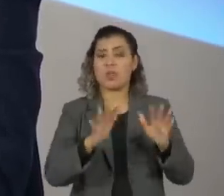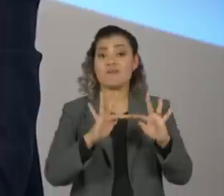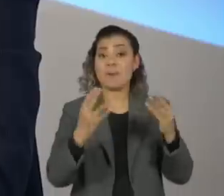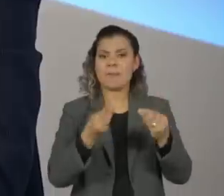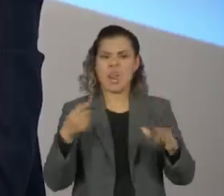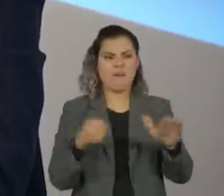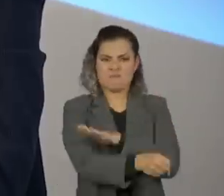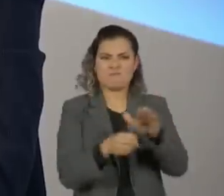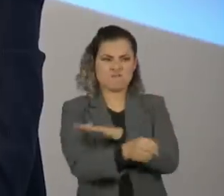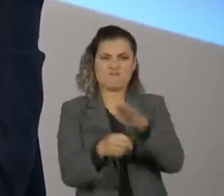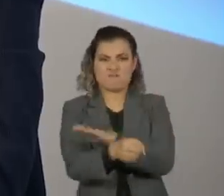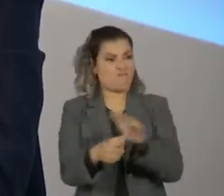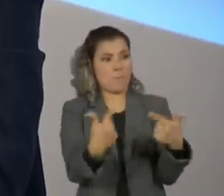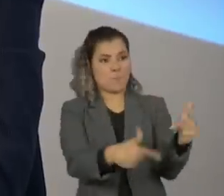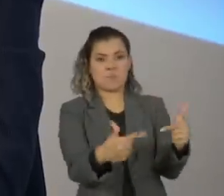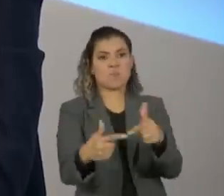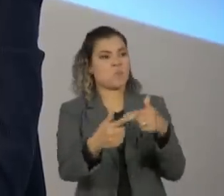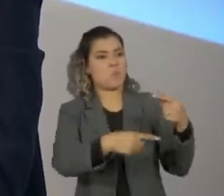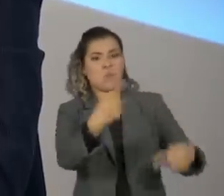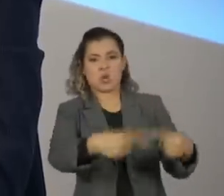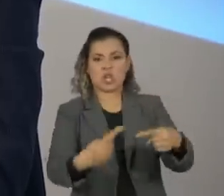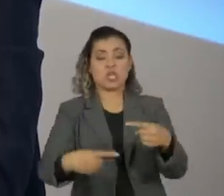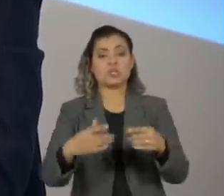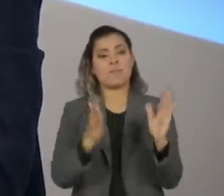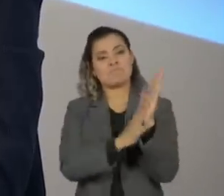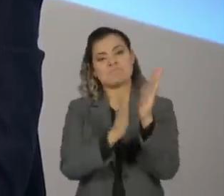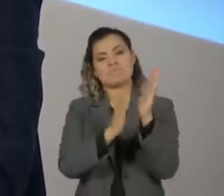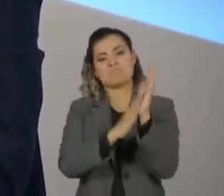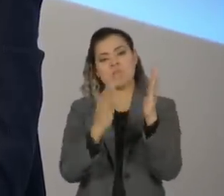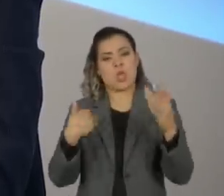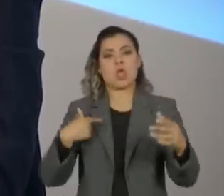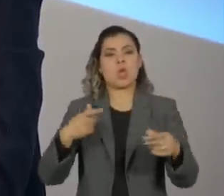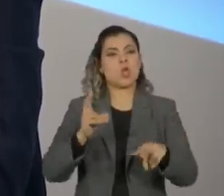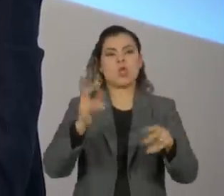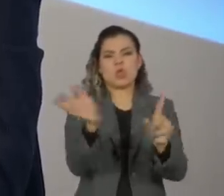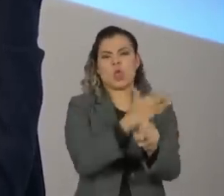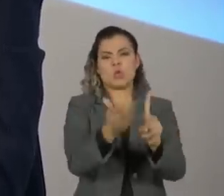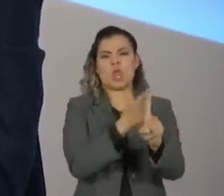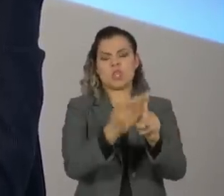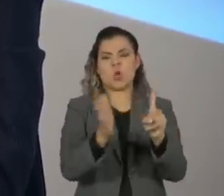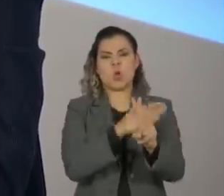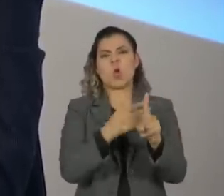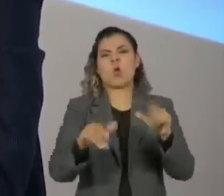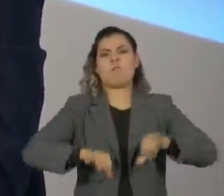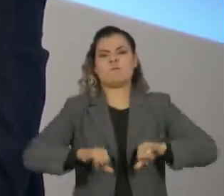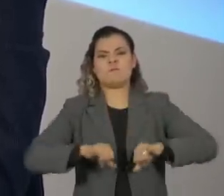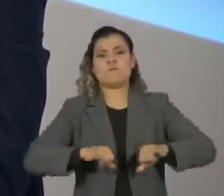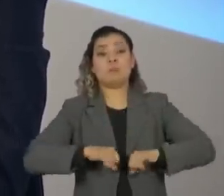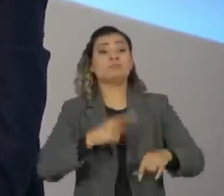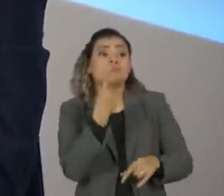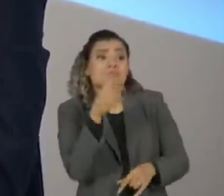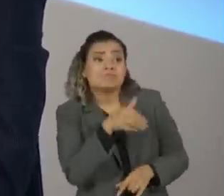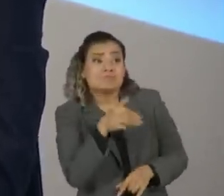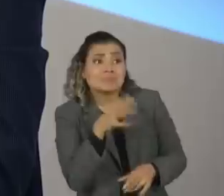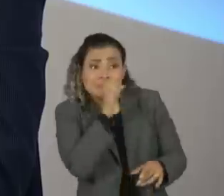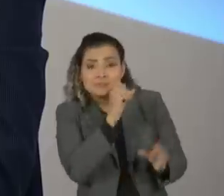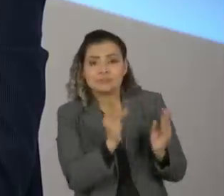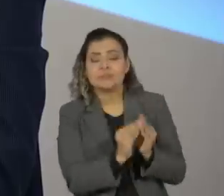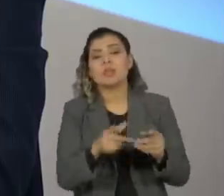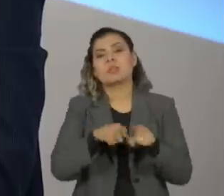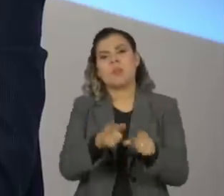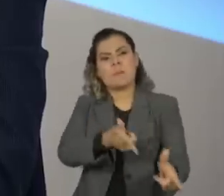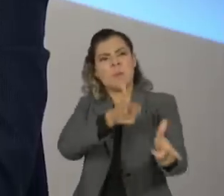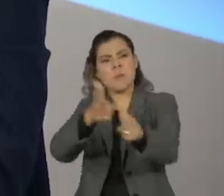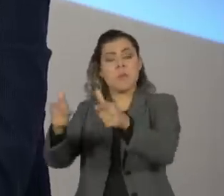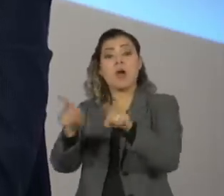família na política, elogiou torturadores, enalteceu ditadores, Pergunta, Mário, temos um minuto. Defendeu o tiroteio de